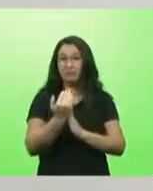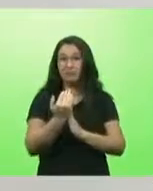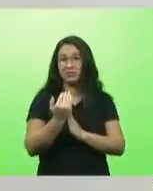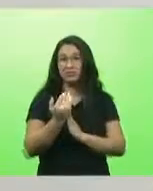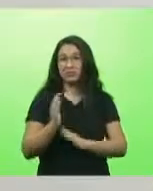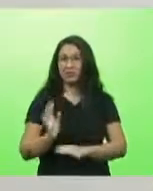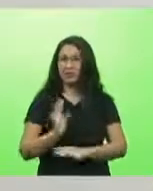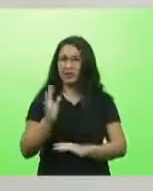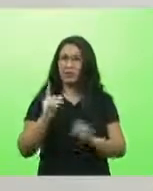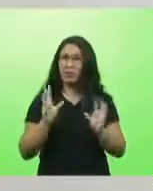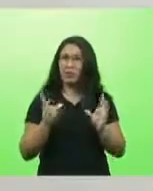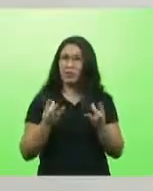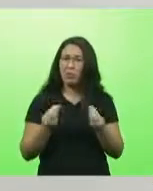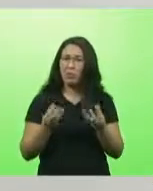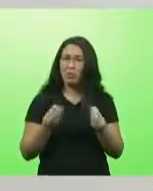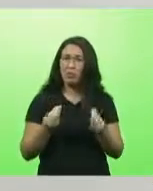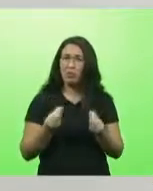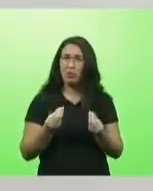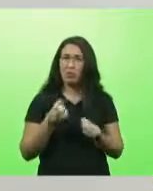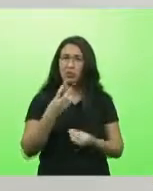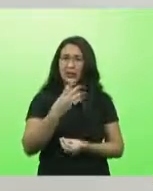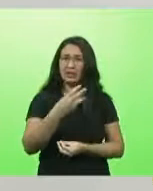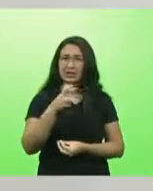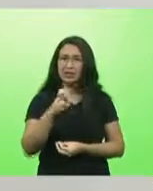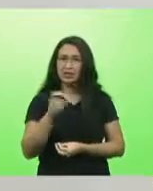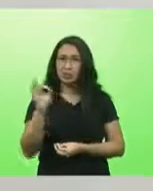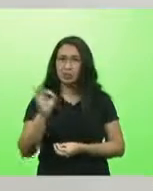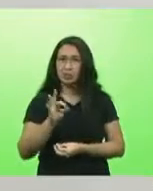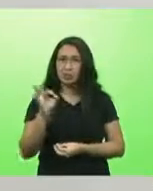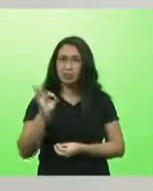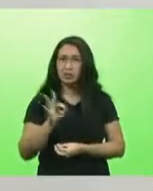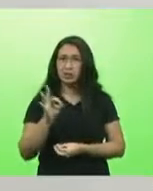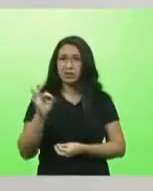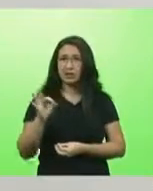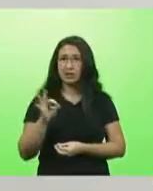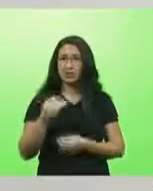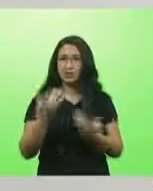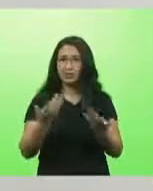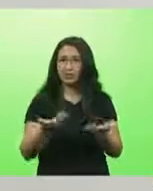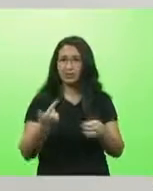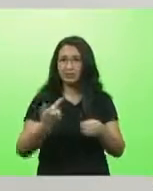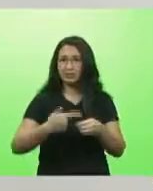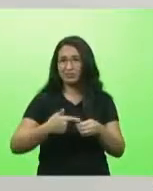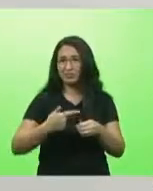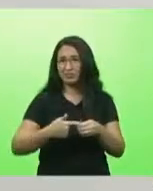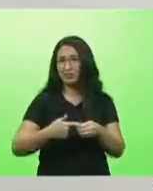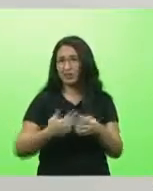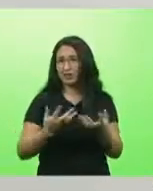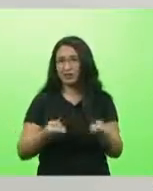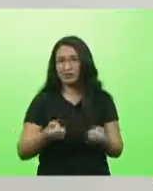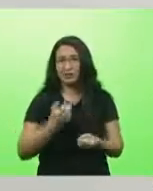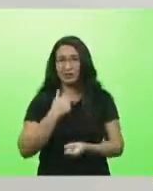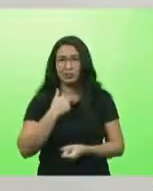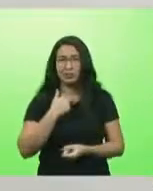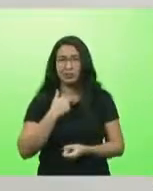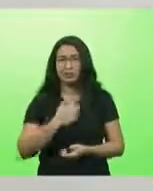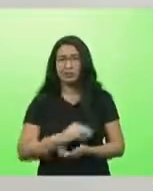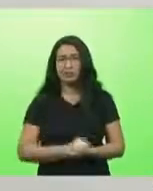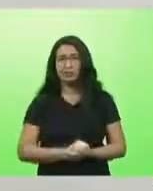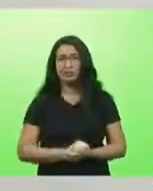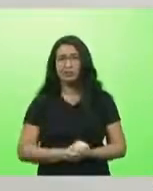2021, 35% de aumento na gasolina, aí não dá. Obrigado, senhor presidente.